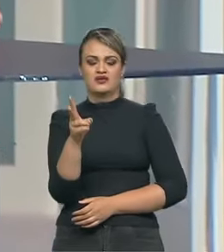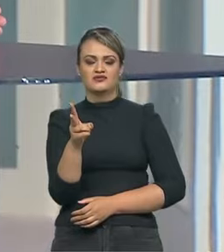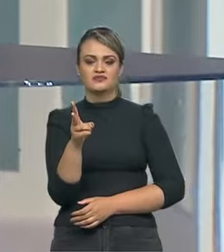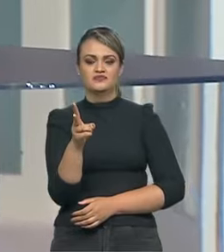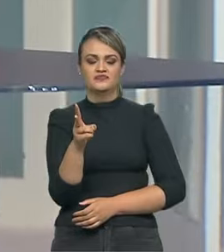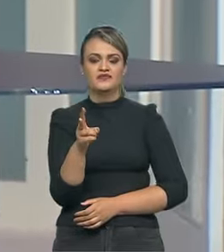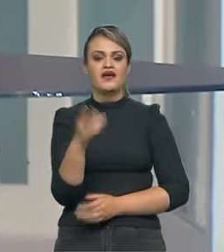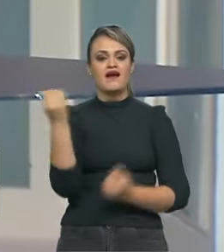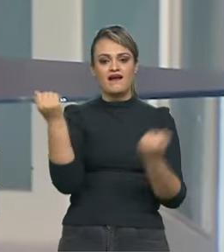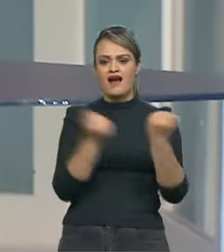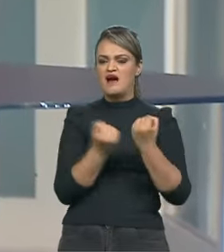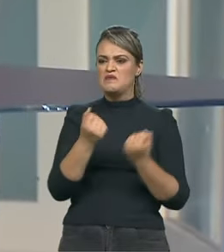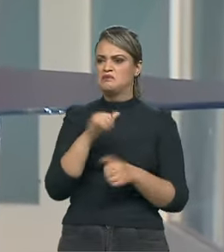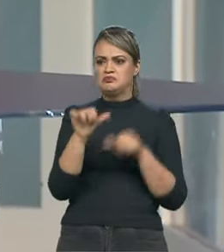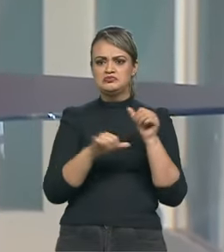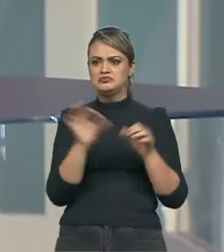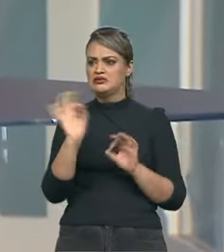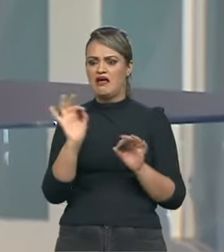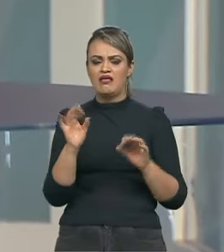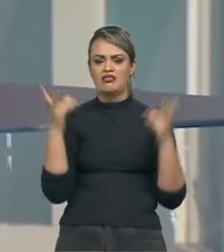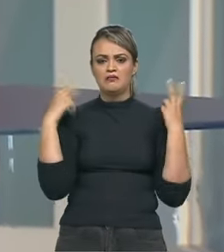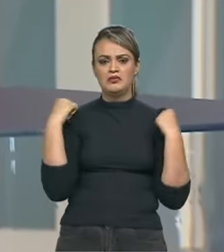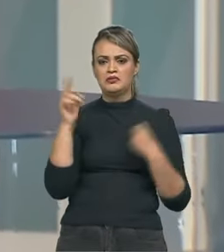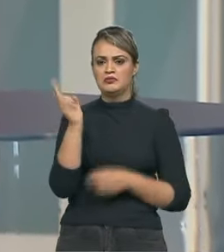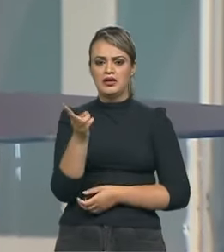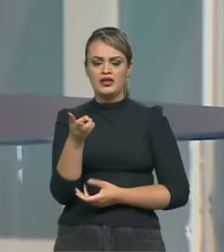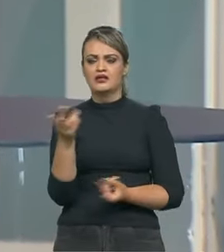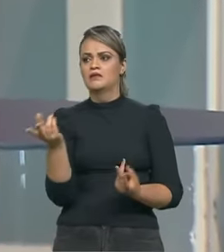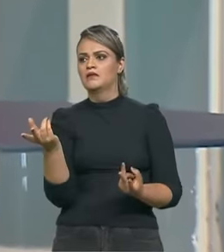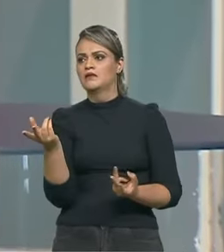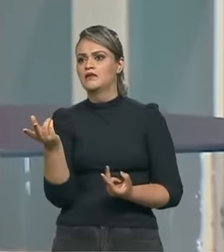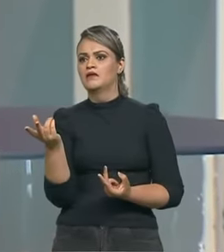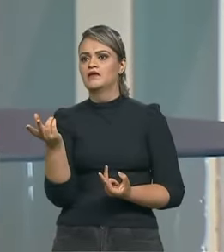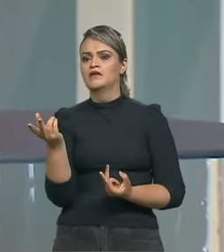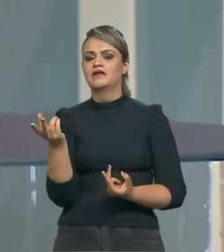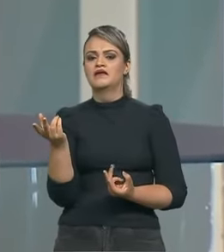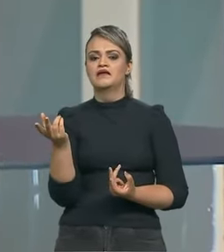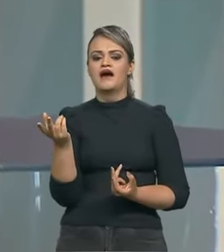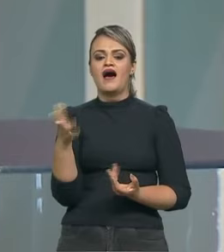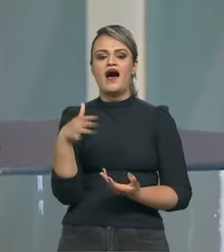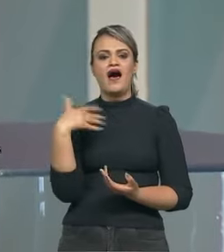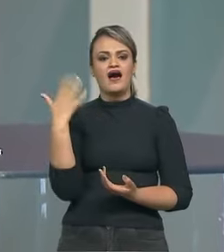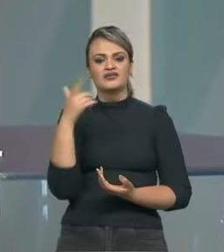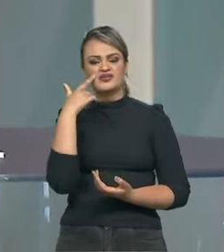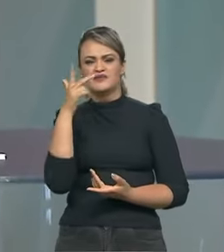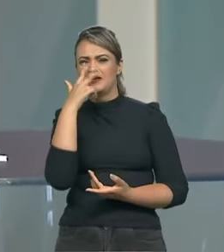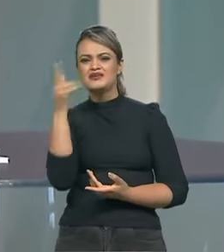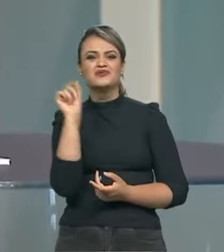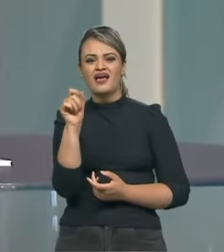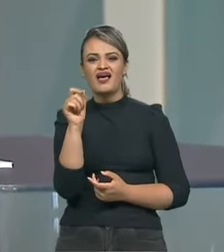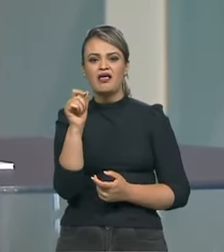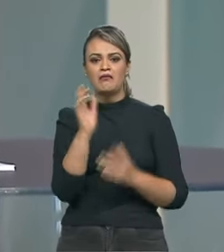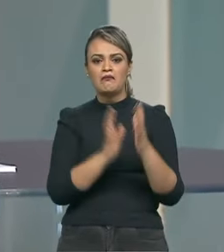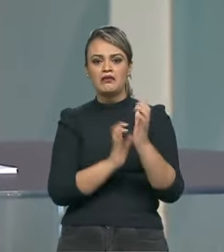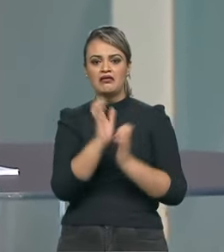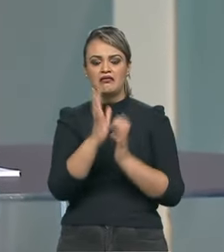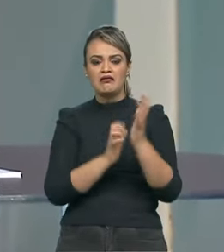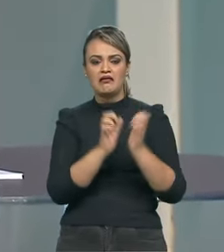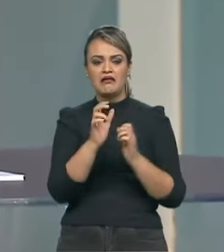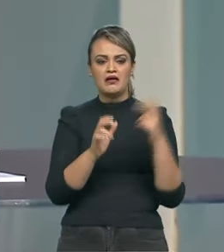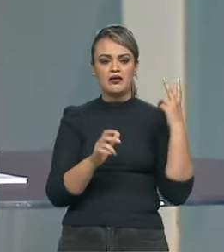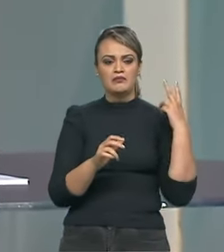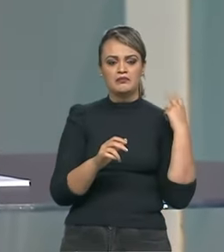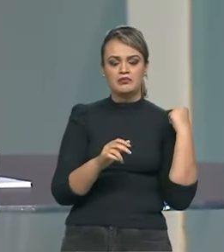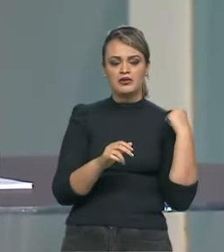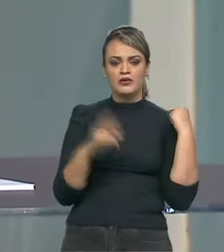O carro não muda, o piloto não muda. E você vê mais briga entre o piloto e o